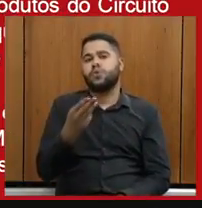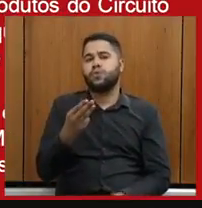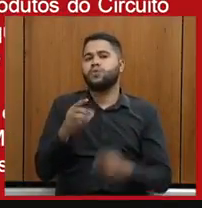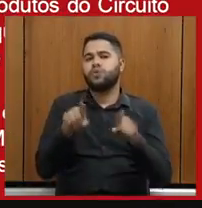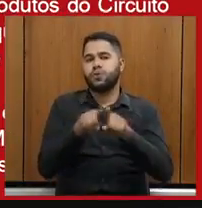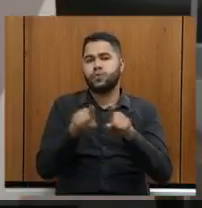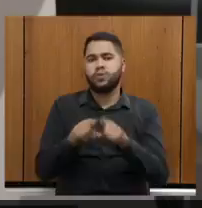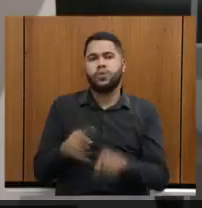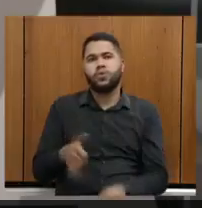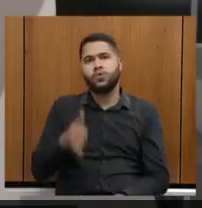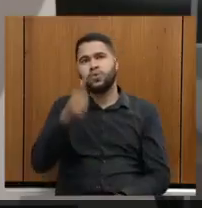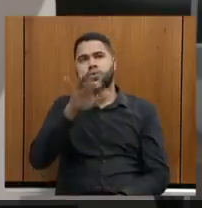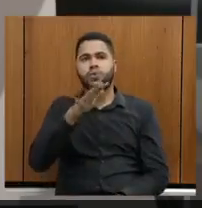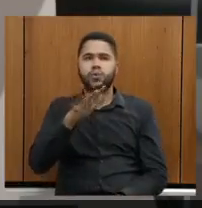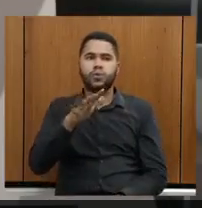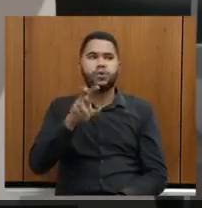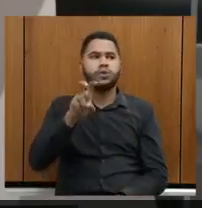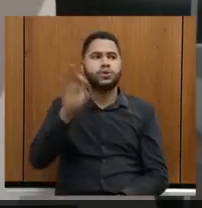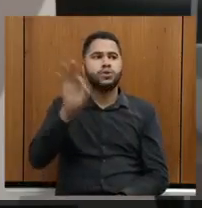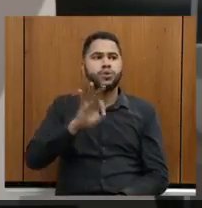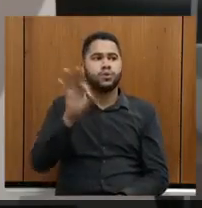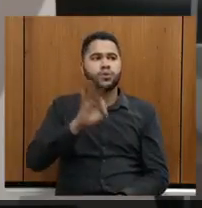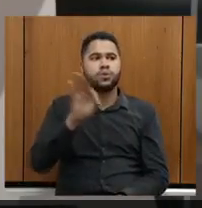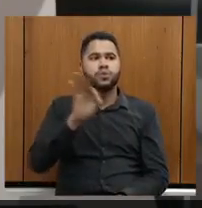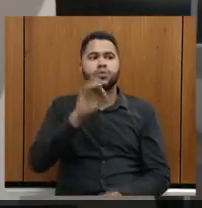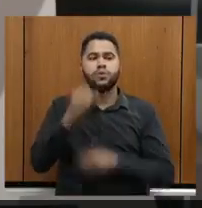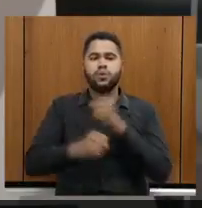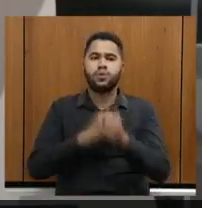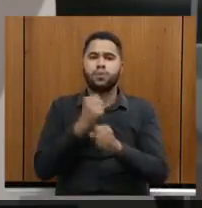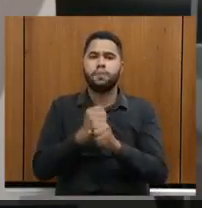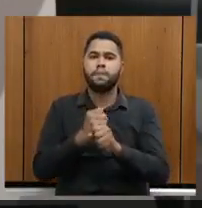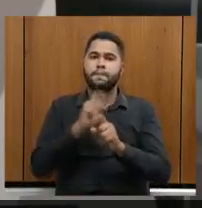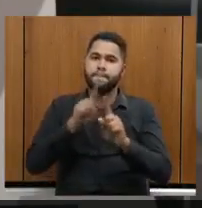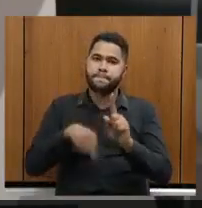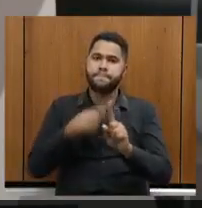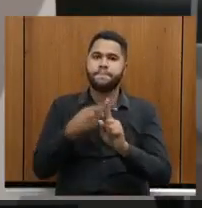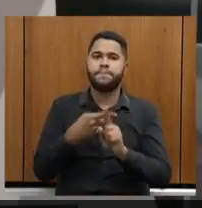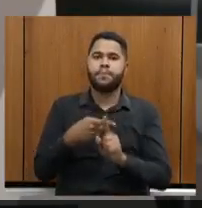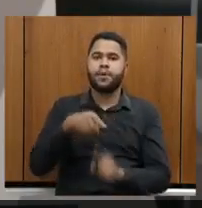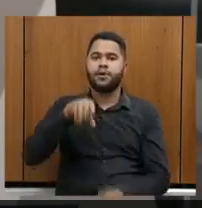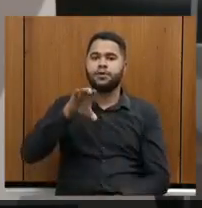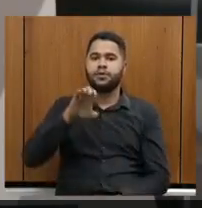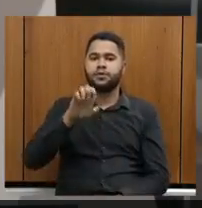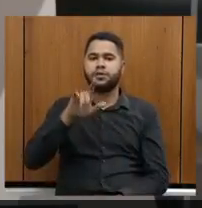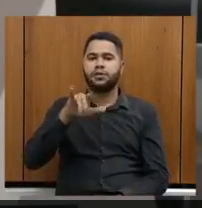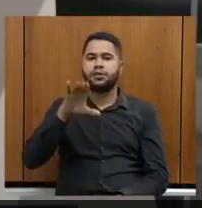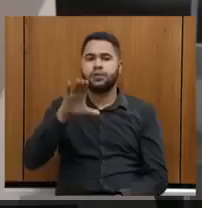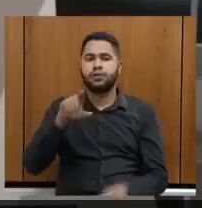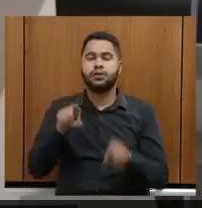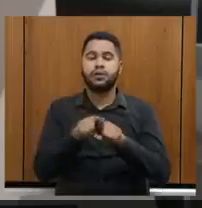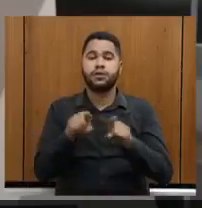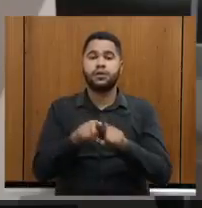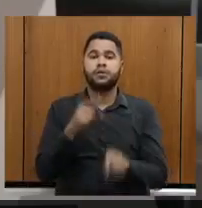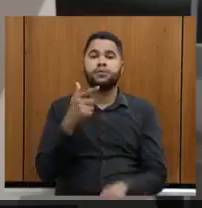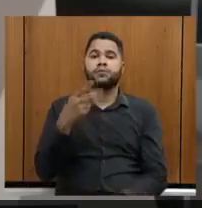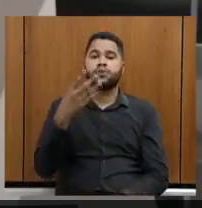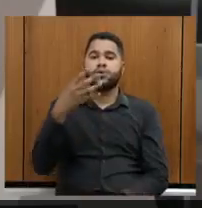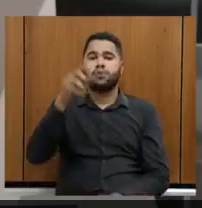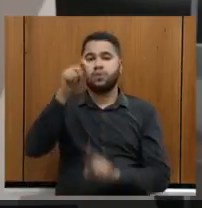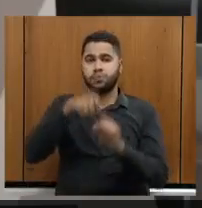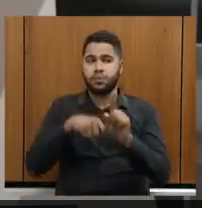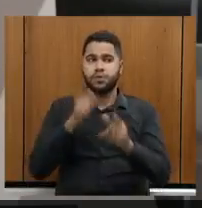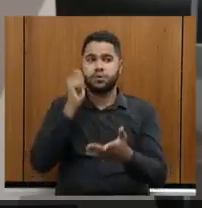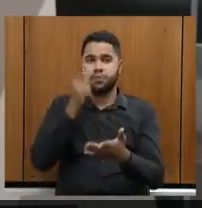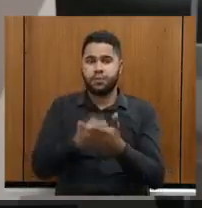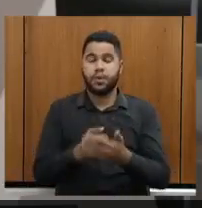de mais ou menos 5% ao ano, mais Selic, e também com 24 meses para pagar.